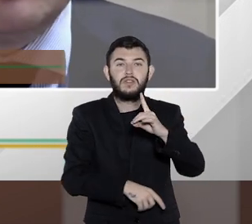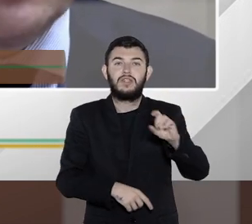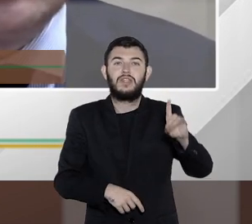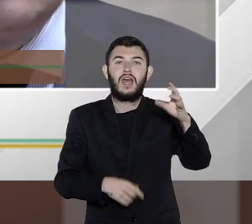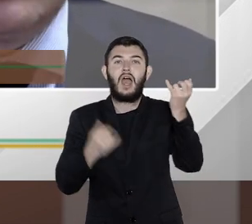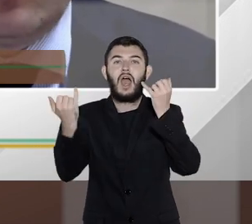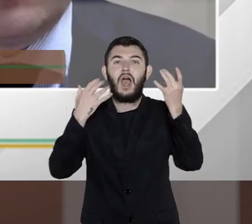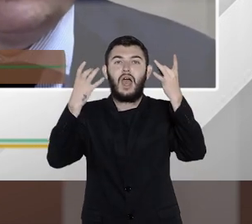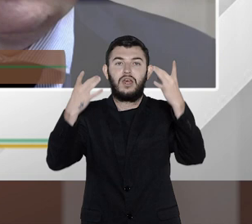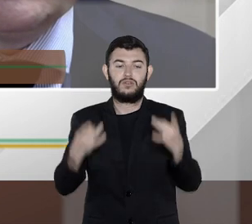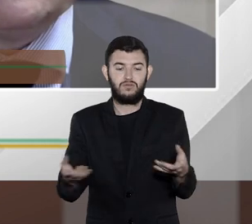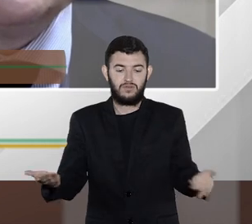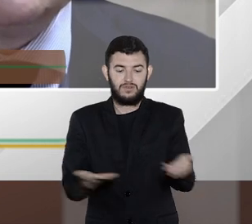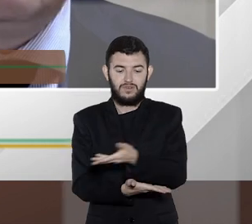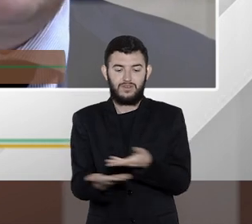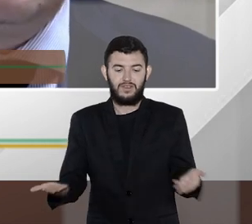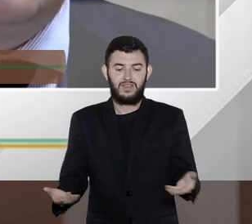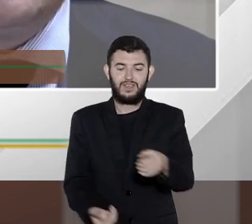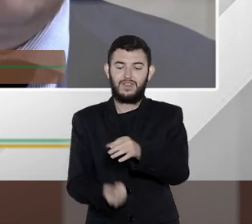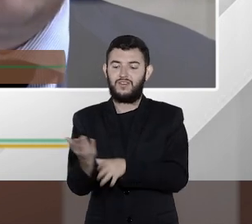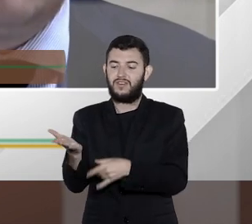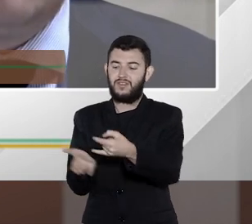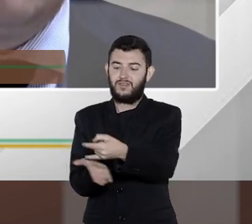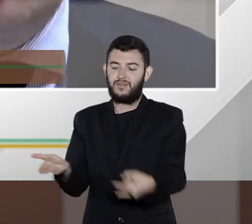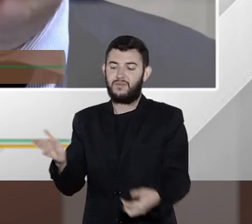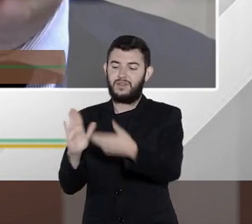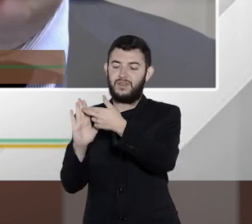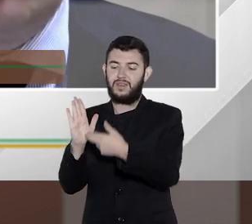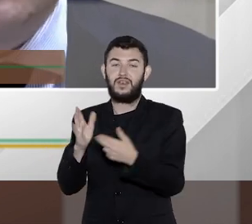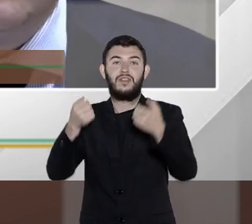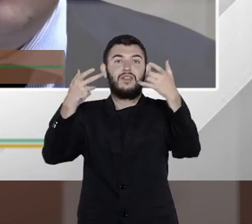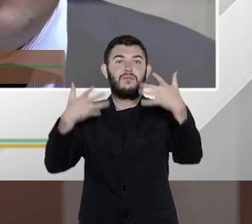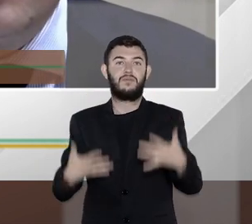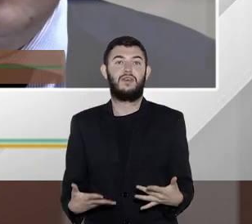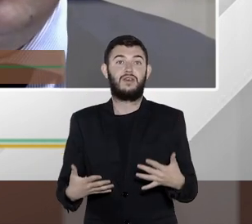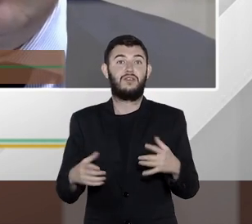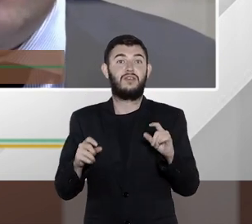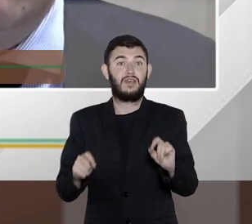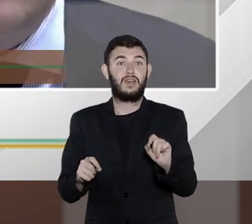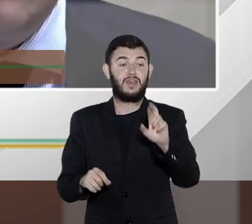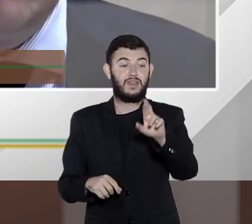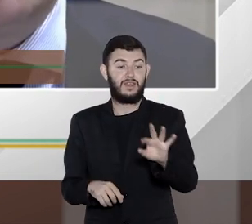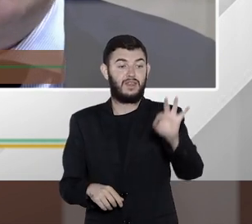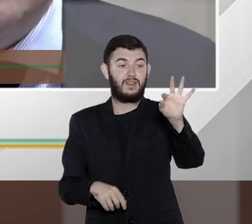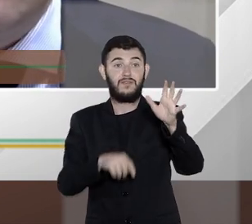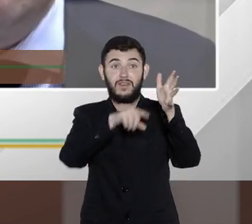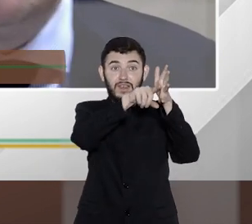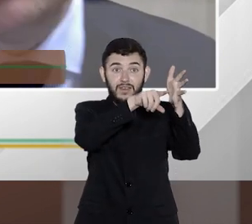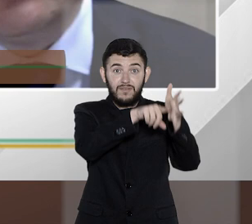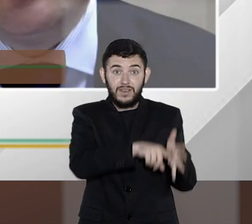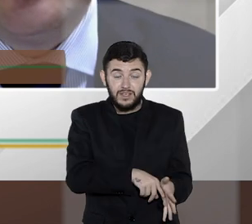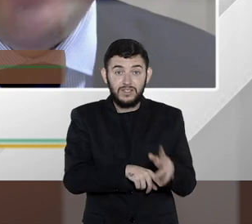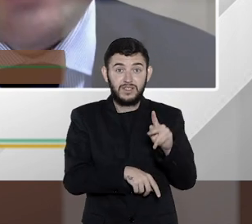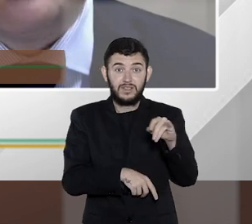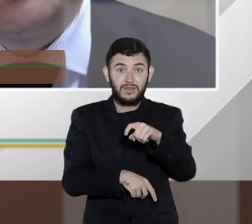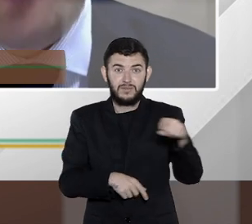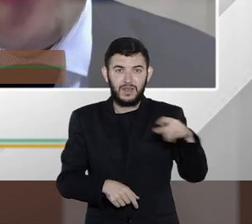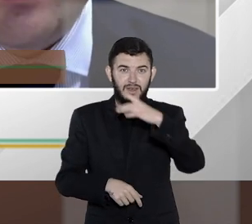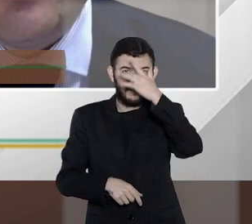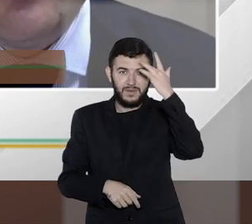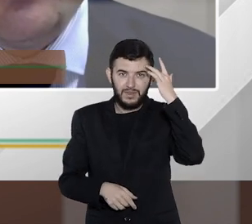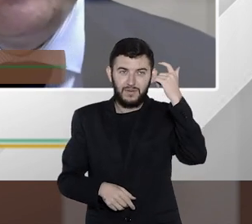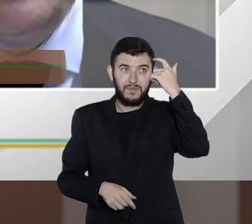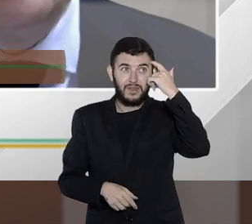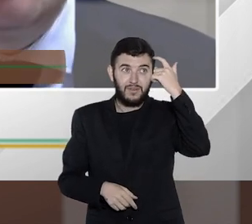como saiu a normativa agora que a Receita Federal vai investigar o PIX então quem pensou que estava fugindo do TED